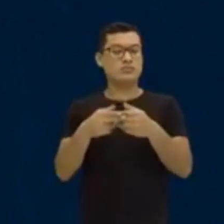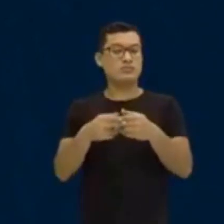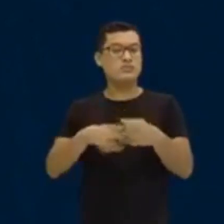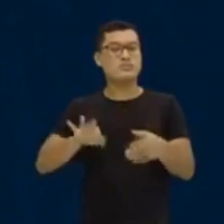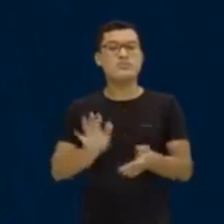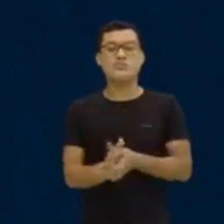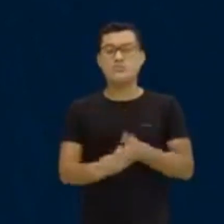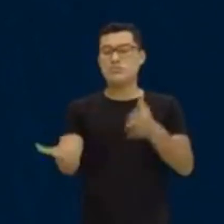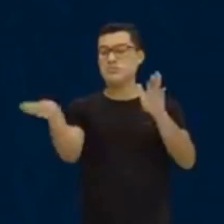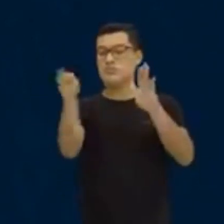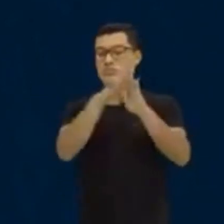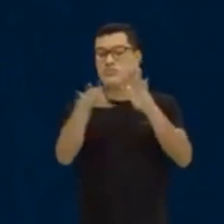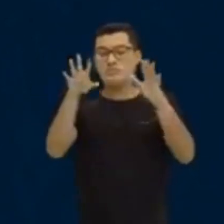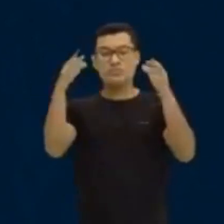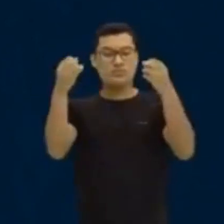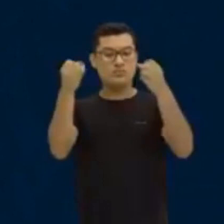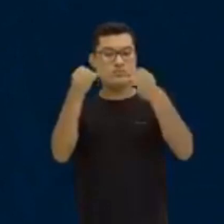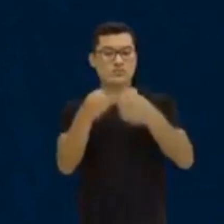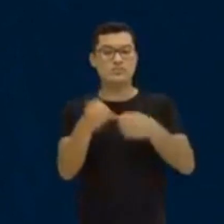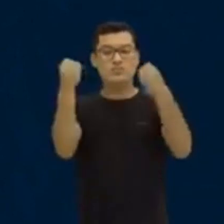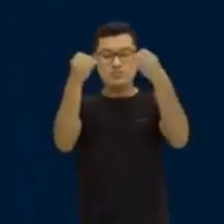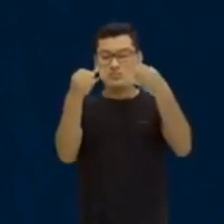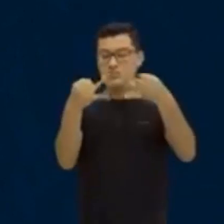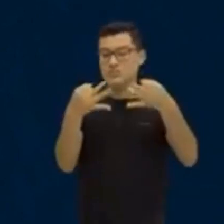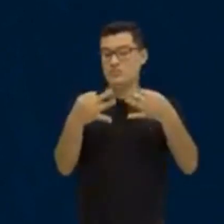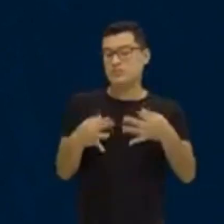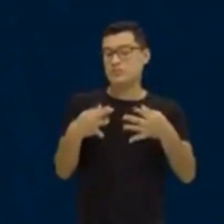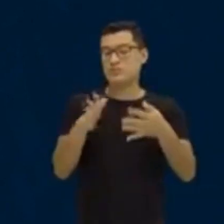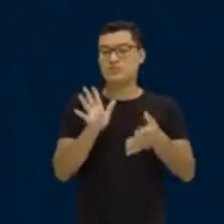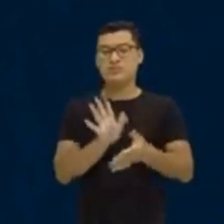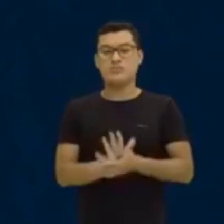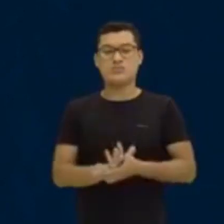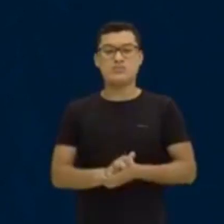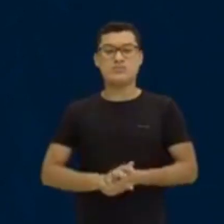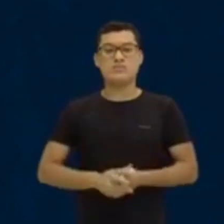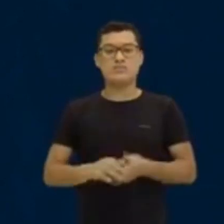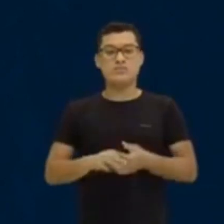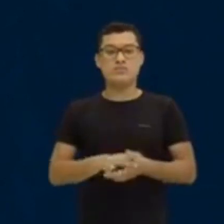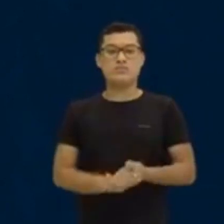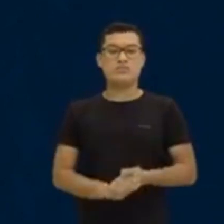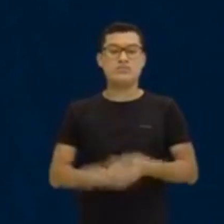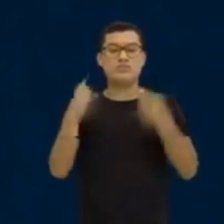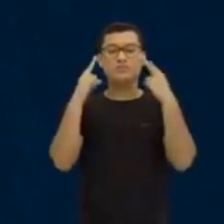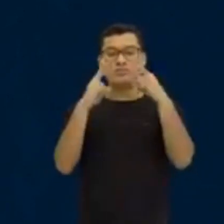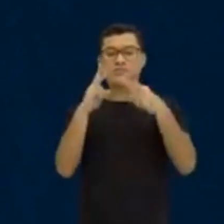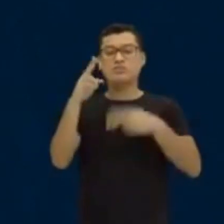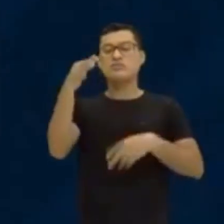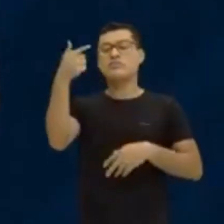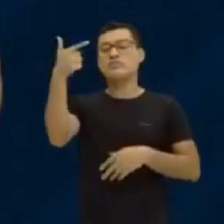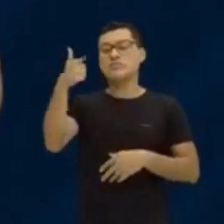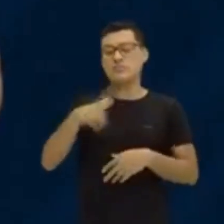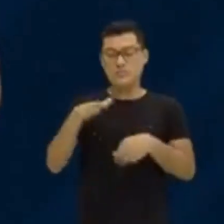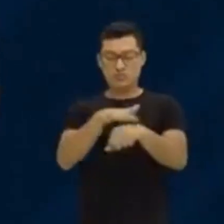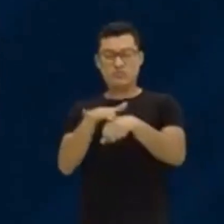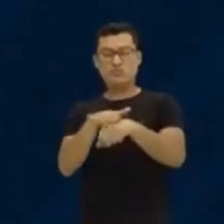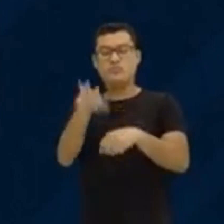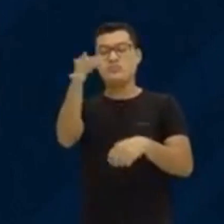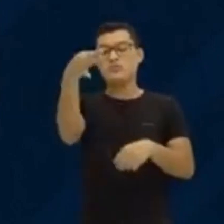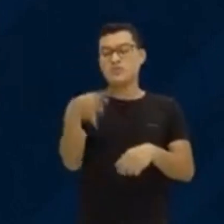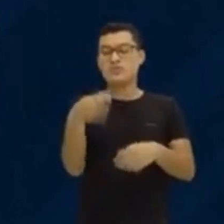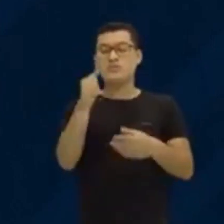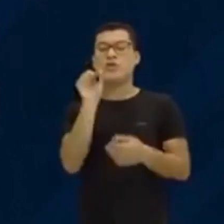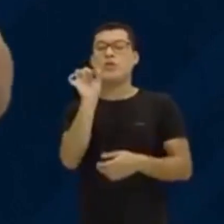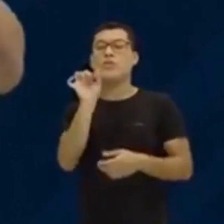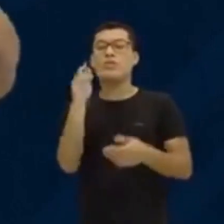vocês. Ok? Então, pessoal, aí tu olha pra cá pra mim de novo pra gente bater um papo. Tá certo? Então, o que